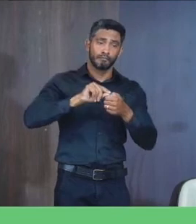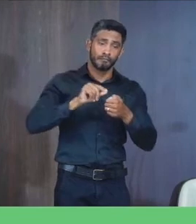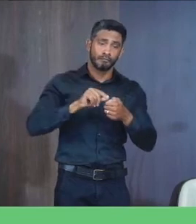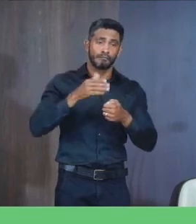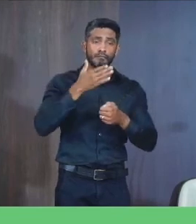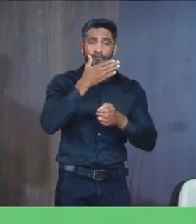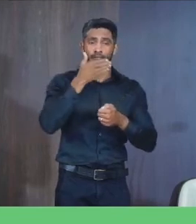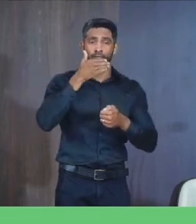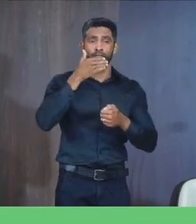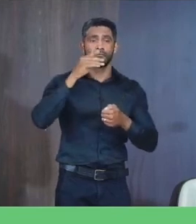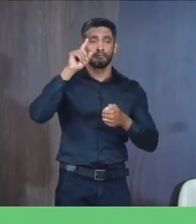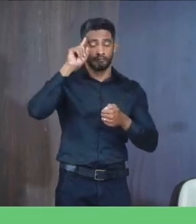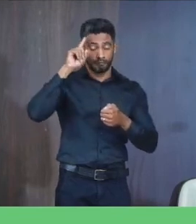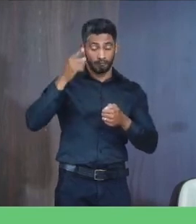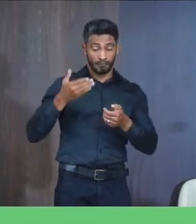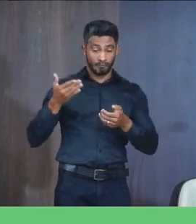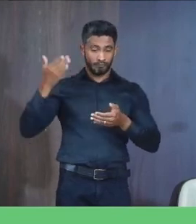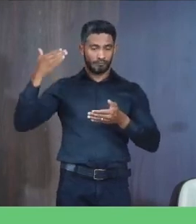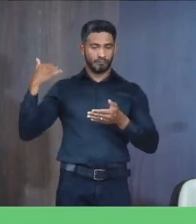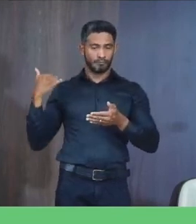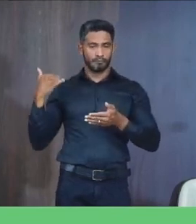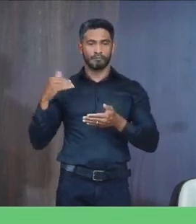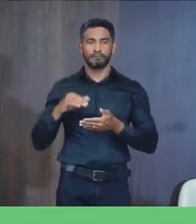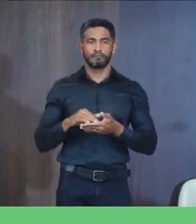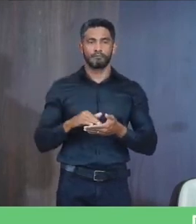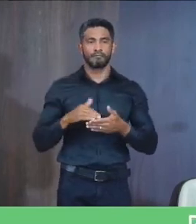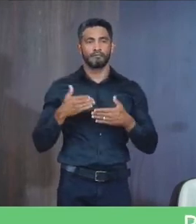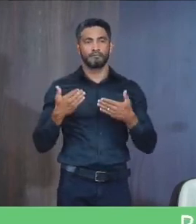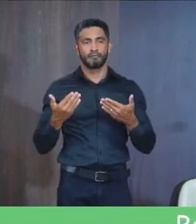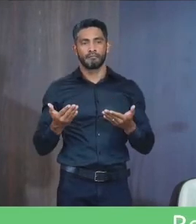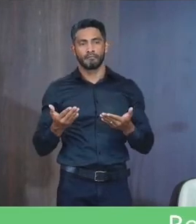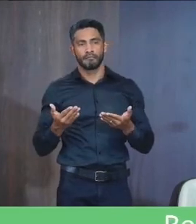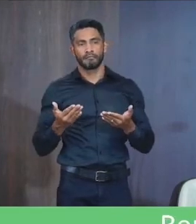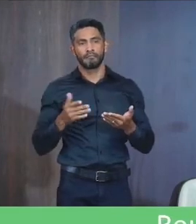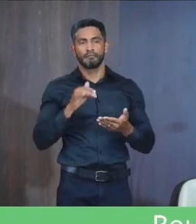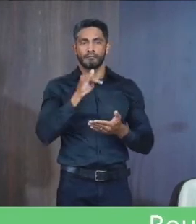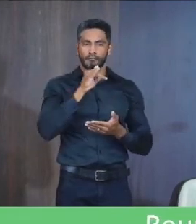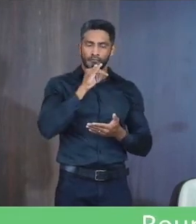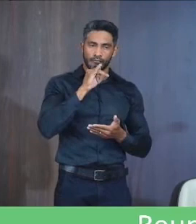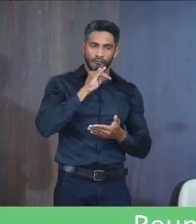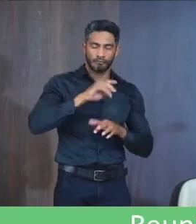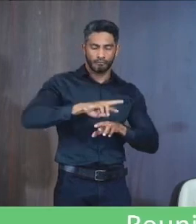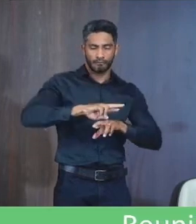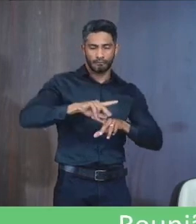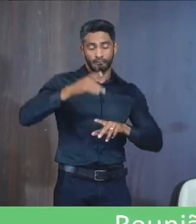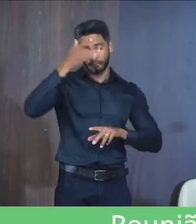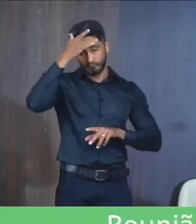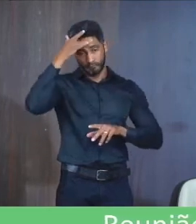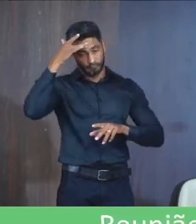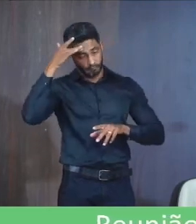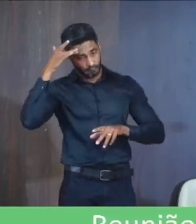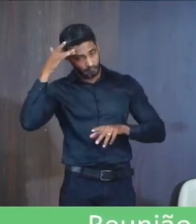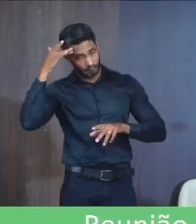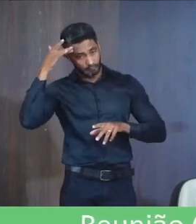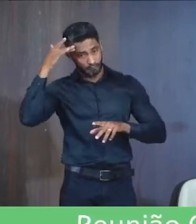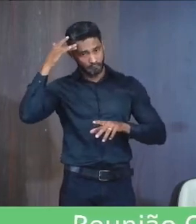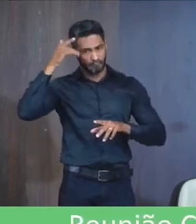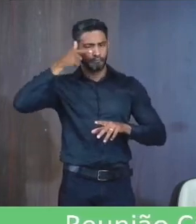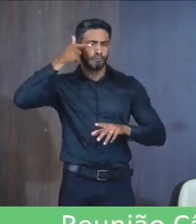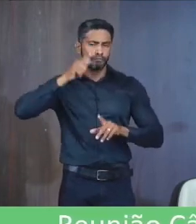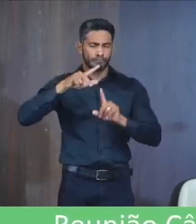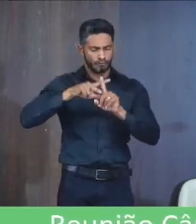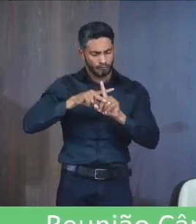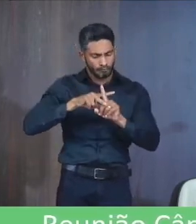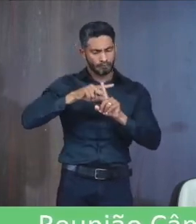O melhor Que é o dia anterior Então aqui Está exemplo De várias pessoas Que superaram A dificuldade da